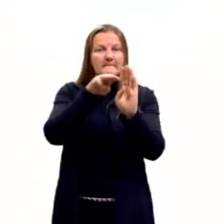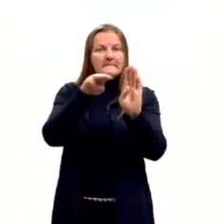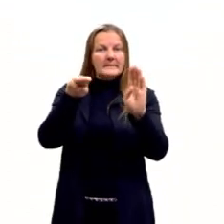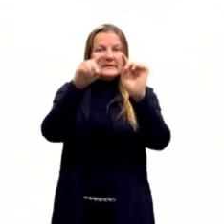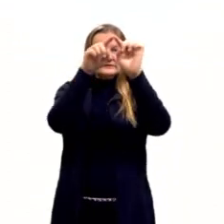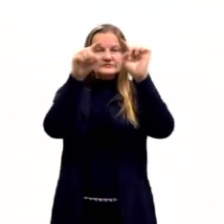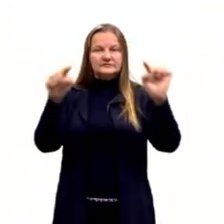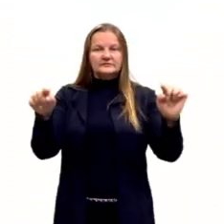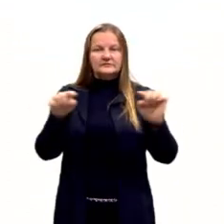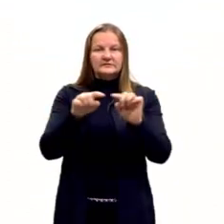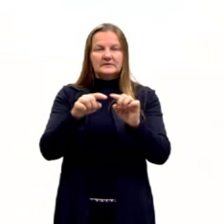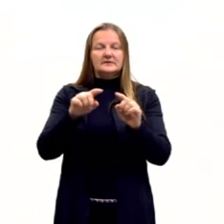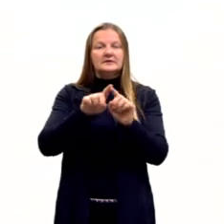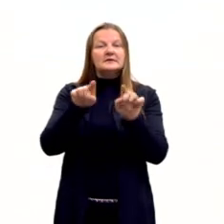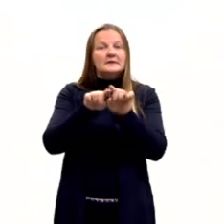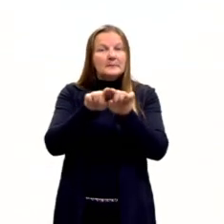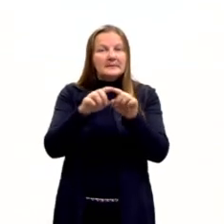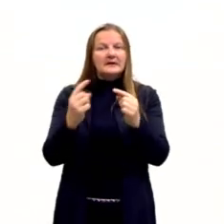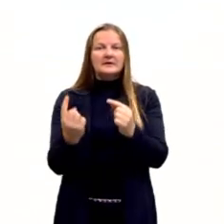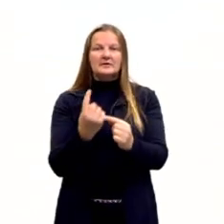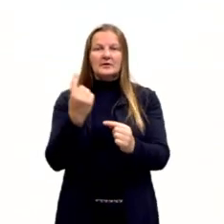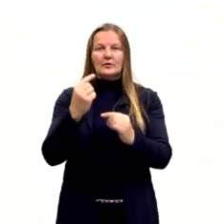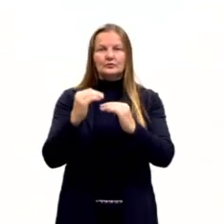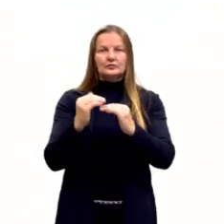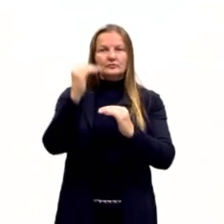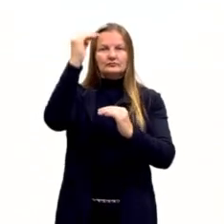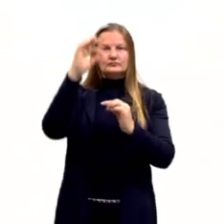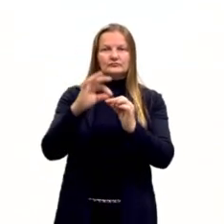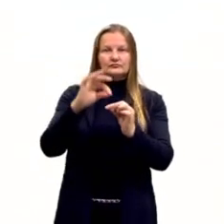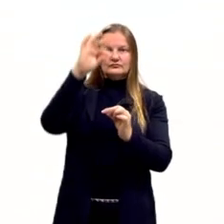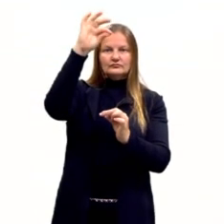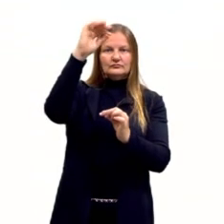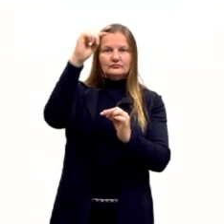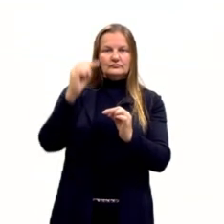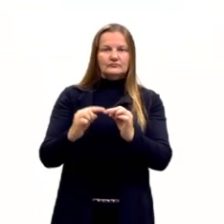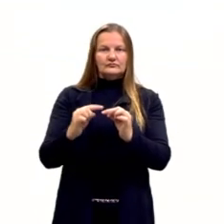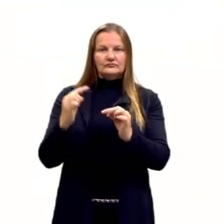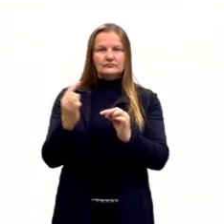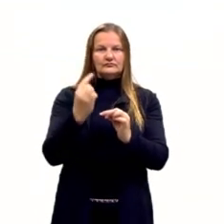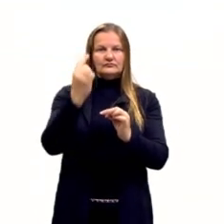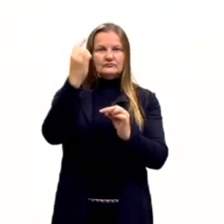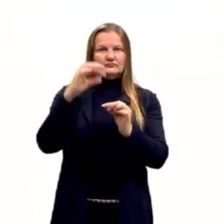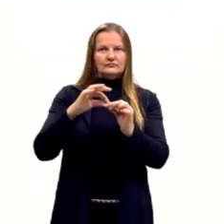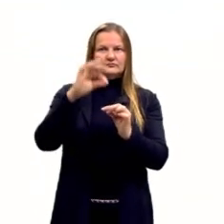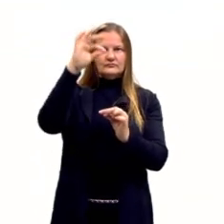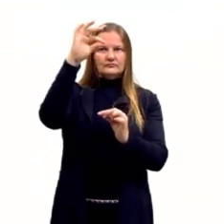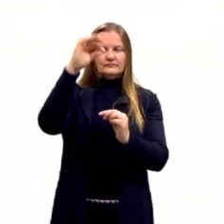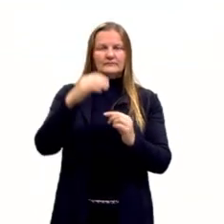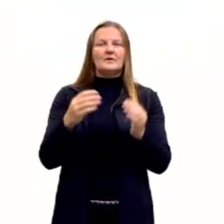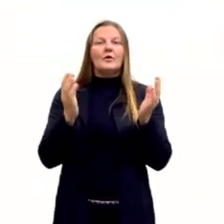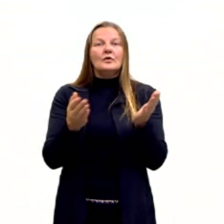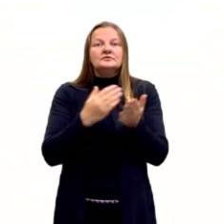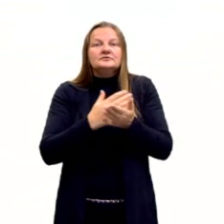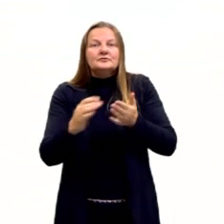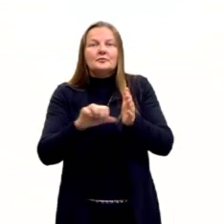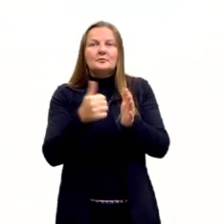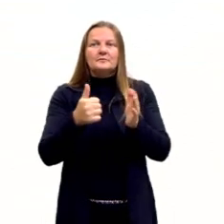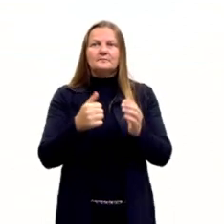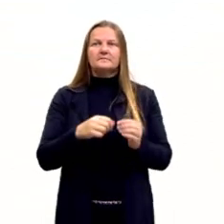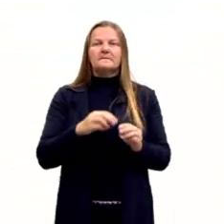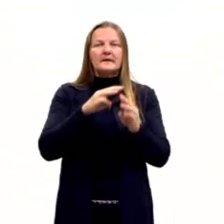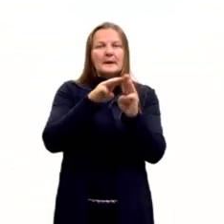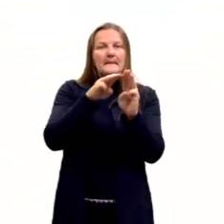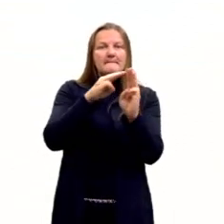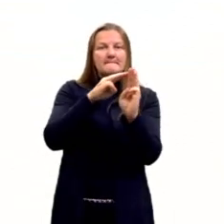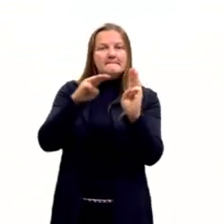Estas sevianas então nós vamos ver na aula de hoje. Nós vamos dar início então pela mediana.